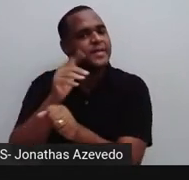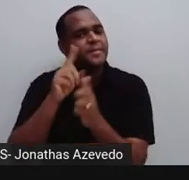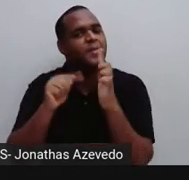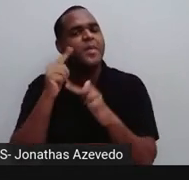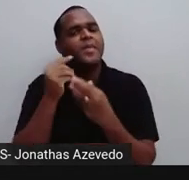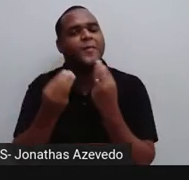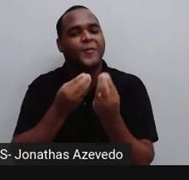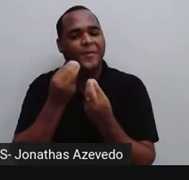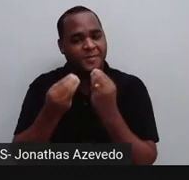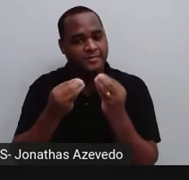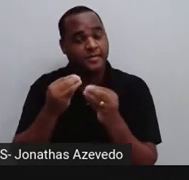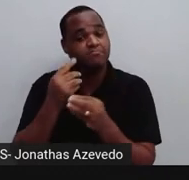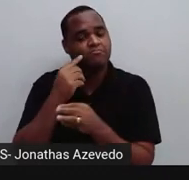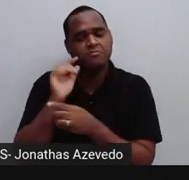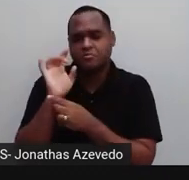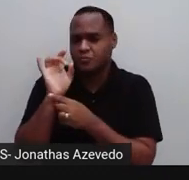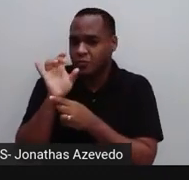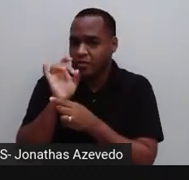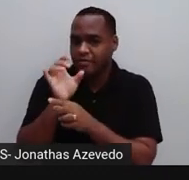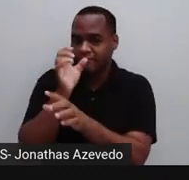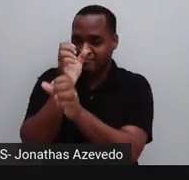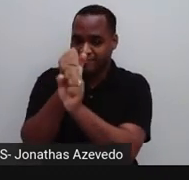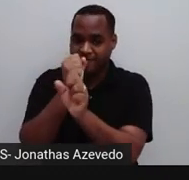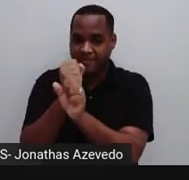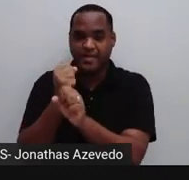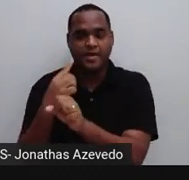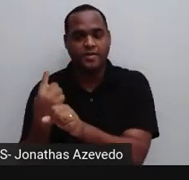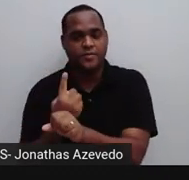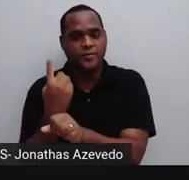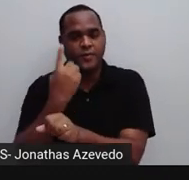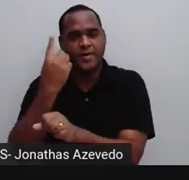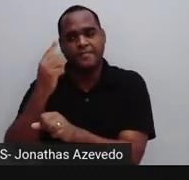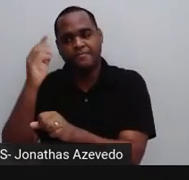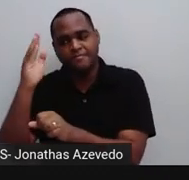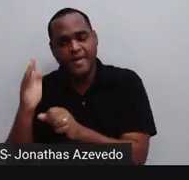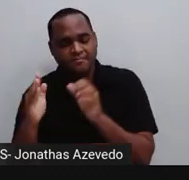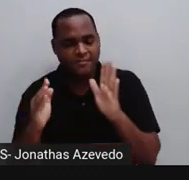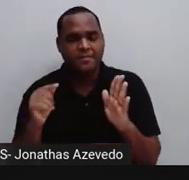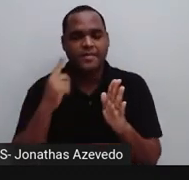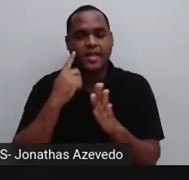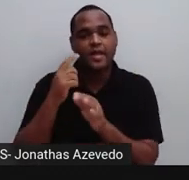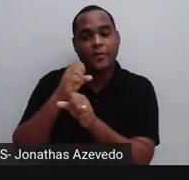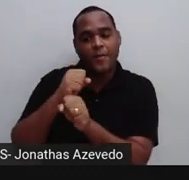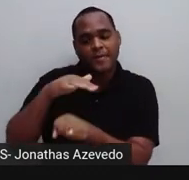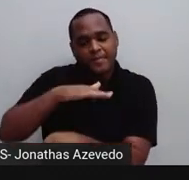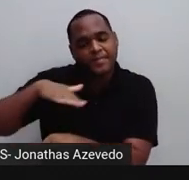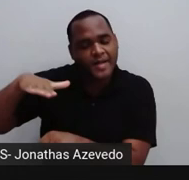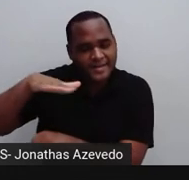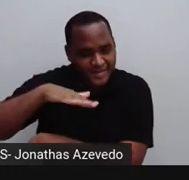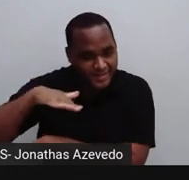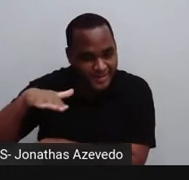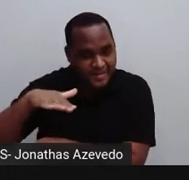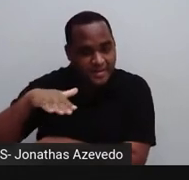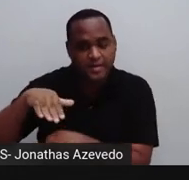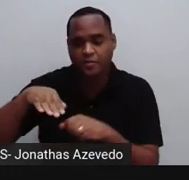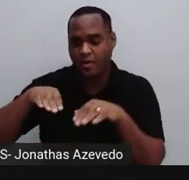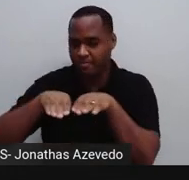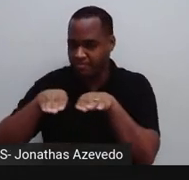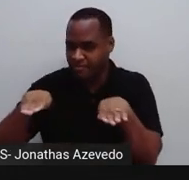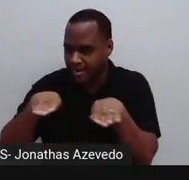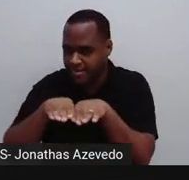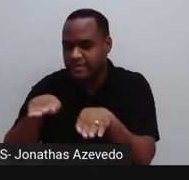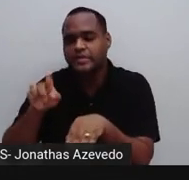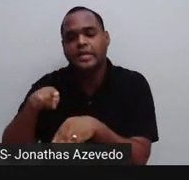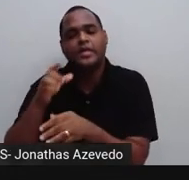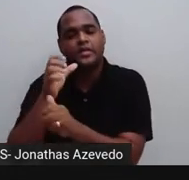É só somar as medidas das bases, multiplicar pela altura, dividir por dois, que tem o